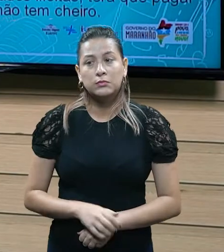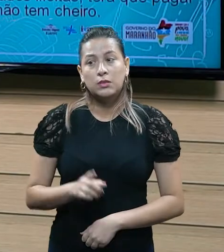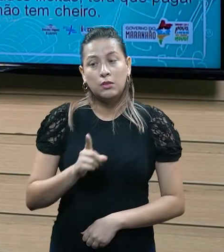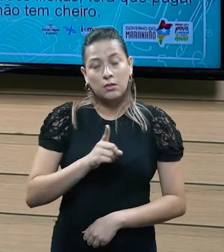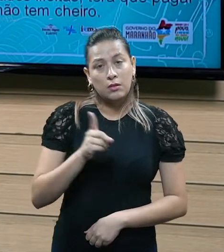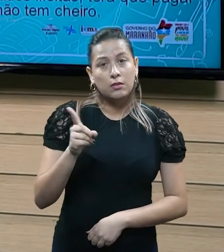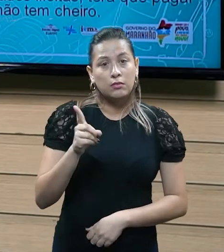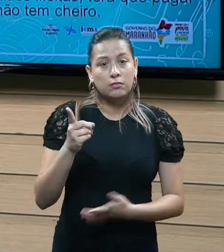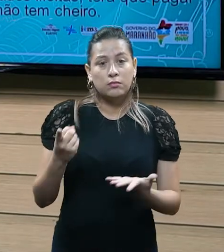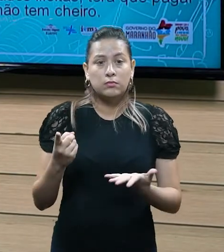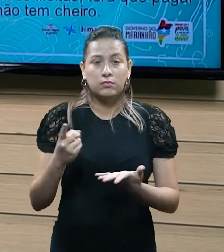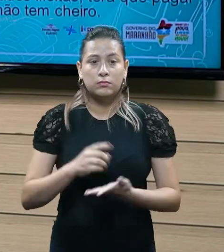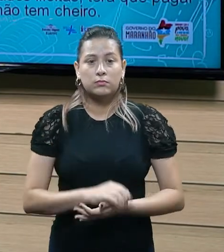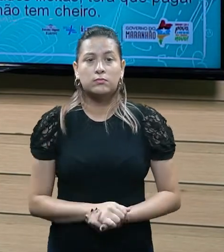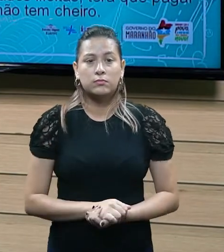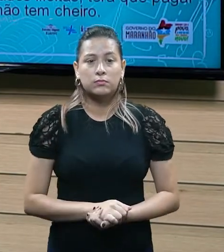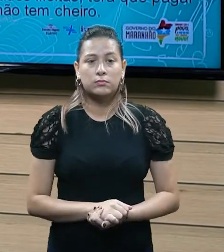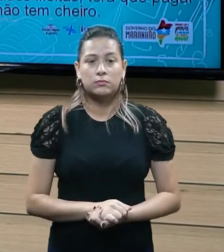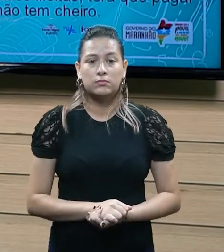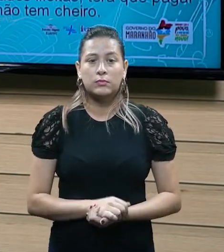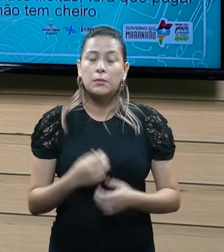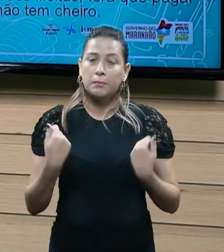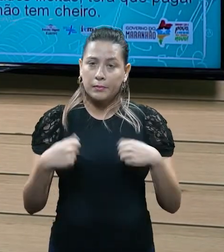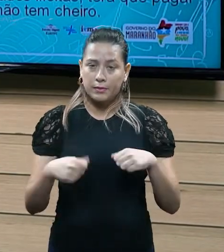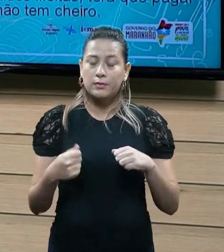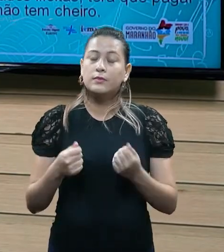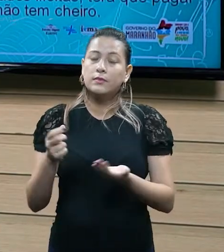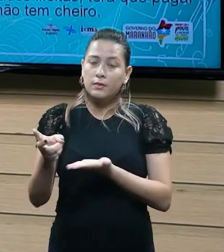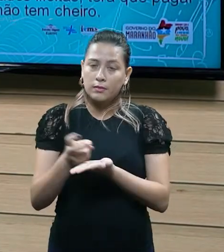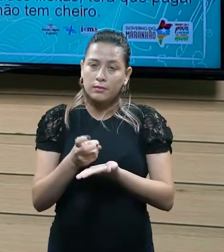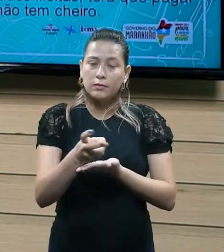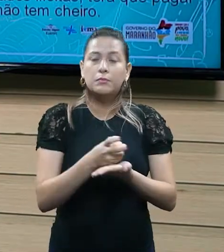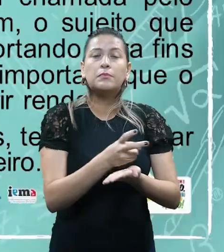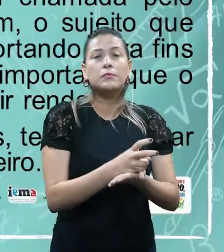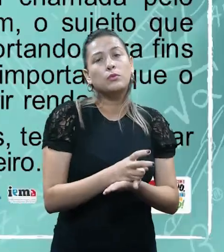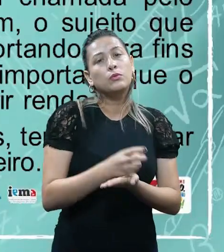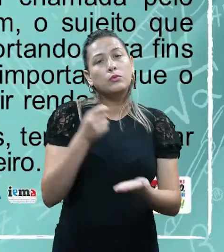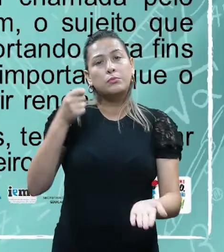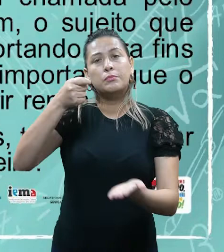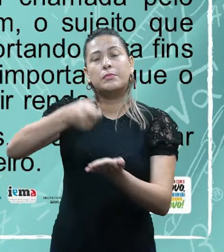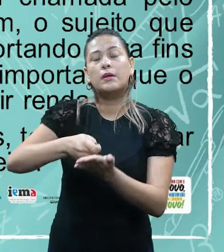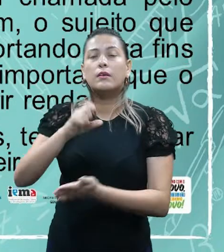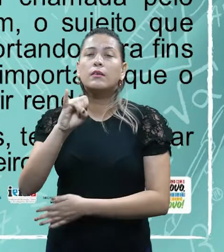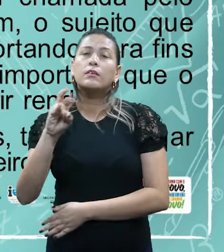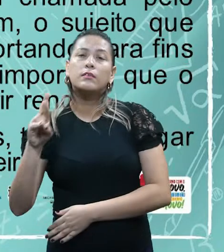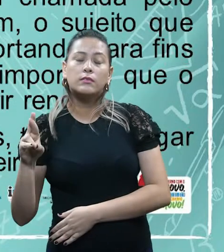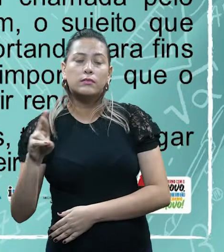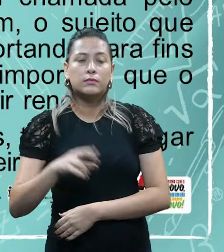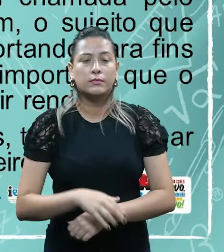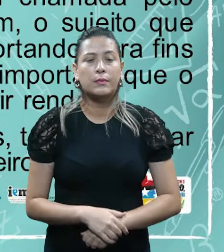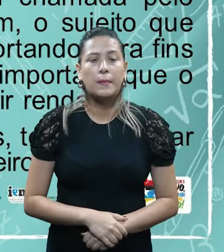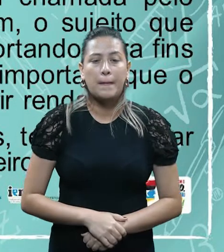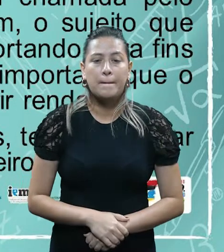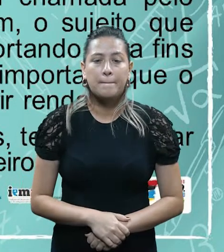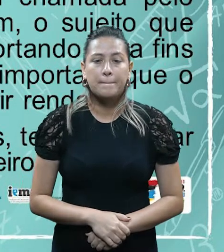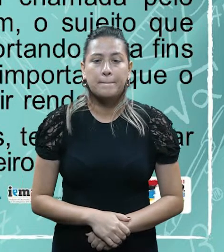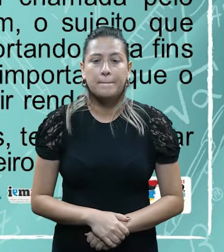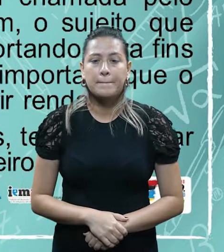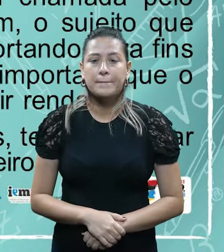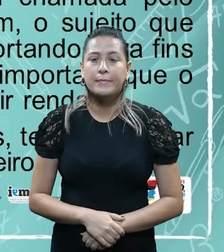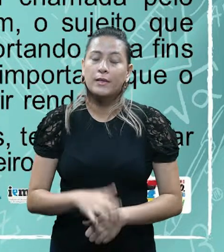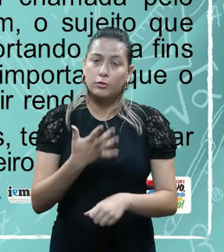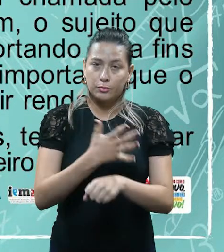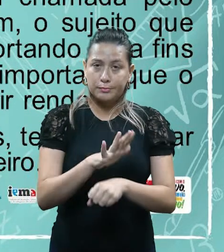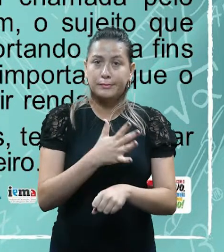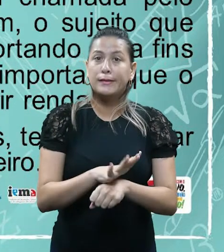então, de fato, vai nascer, vai surgir a obrigação tributária, né, de pagar o IR. assim, sujeito, né, alferiu renda de